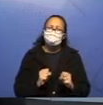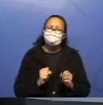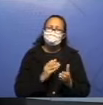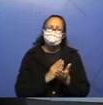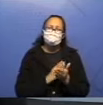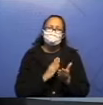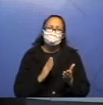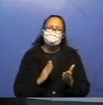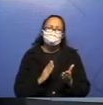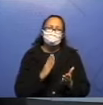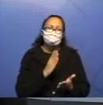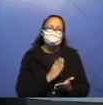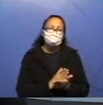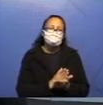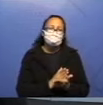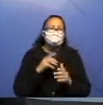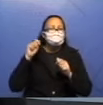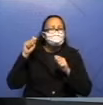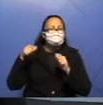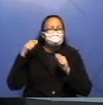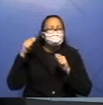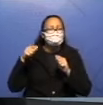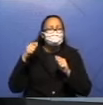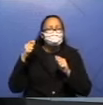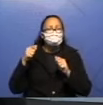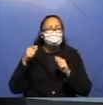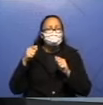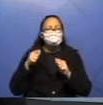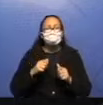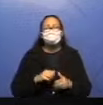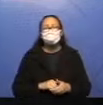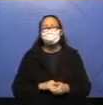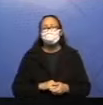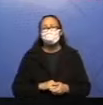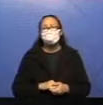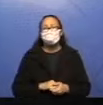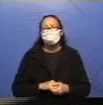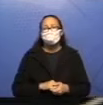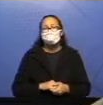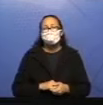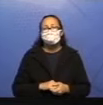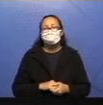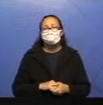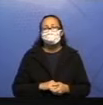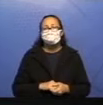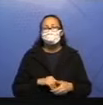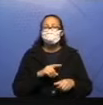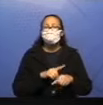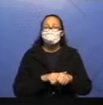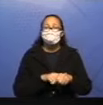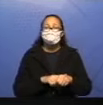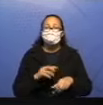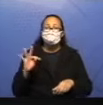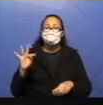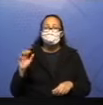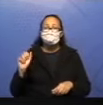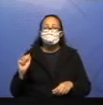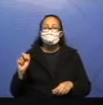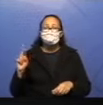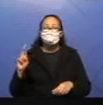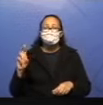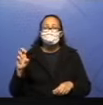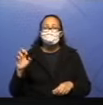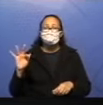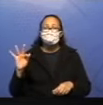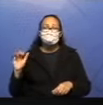ir lendo junto com a professora lá o texto, tá bom? A hora da tarefa. Olha só,